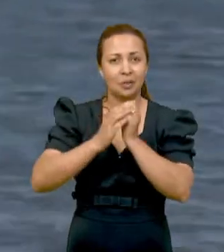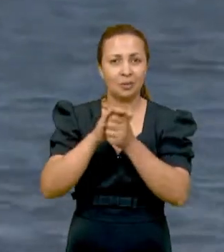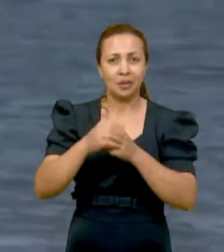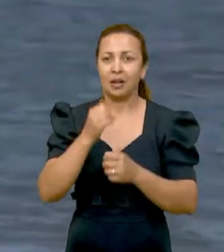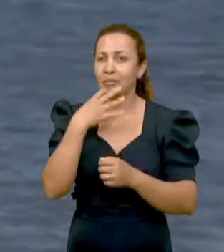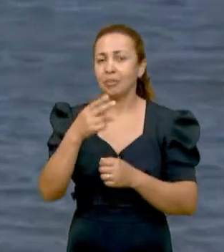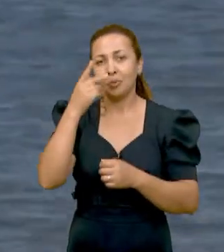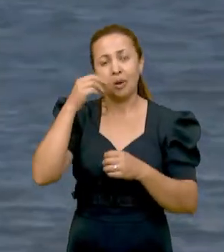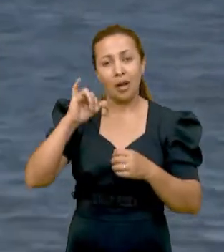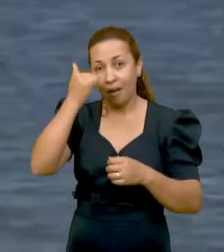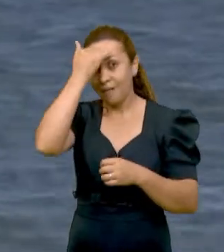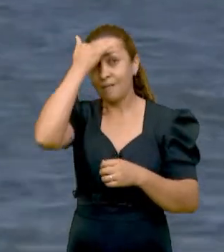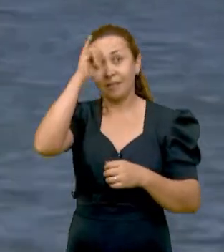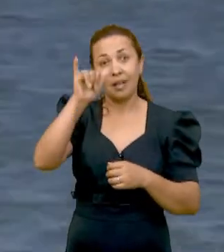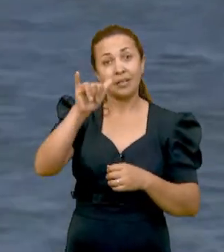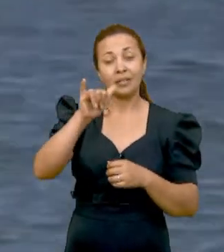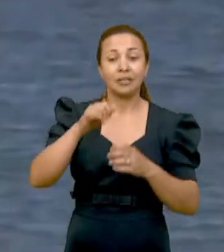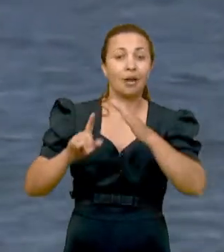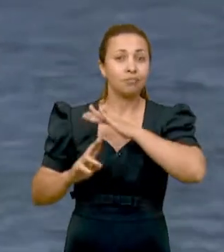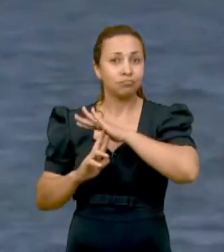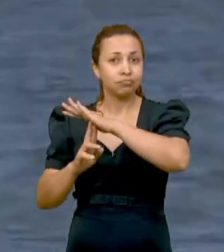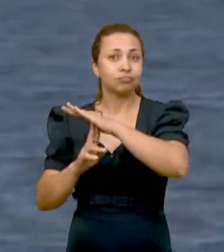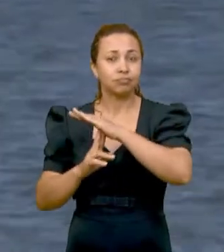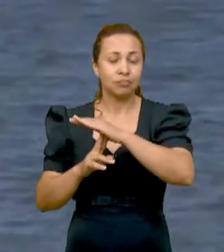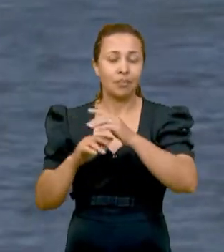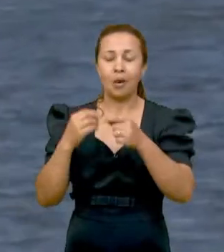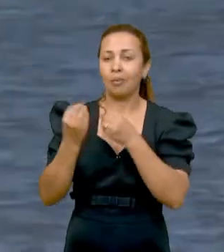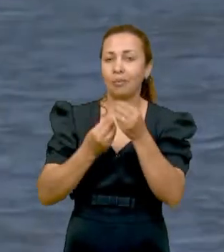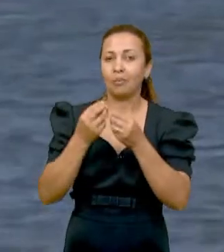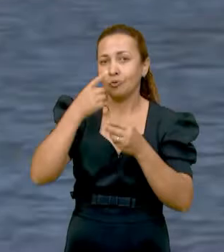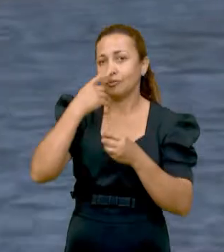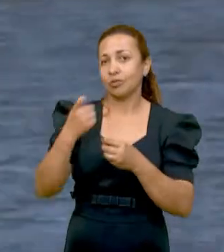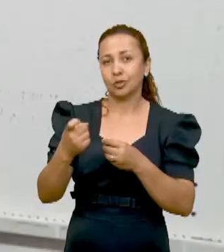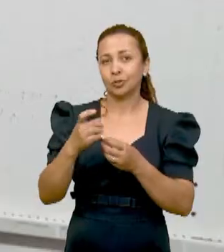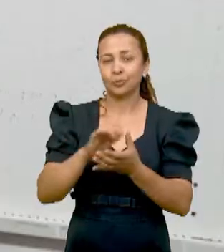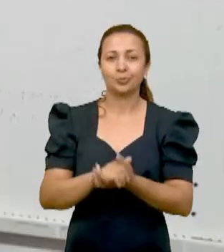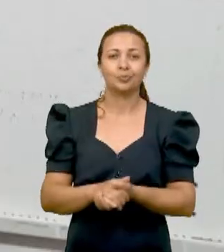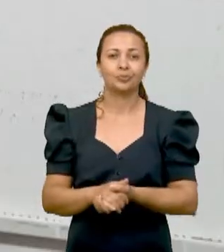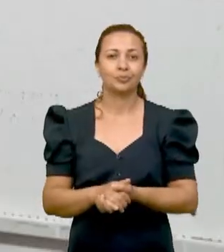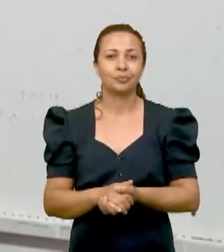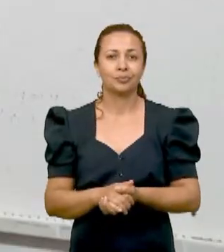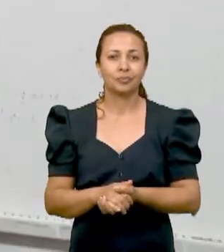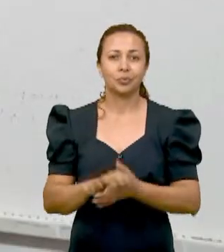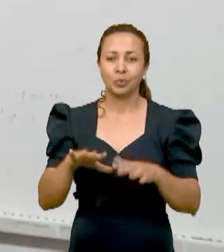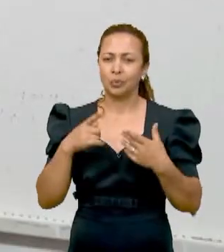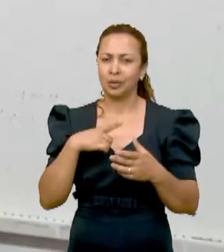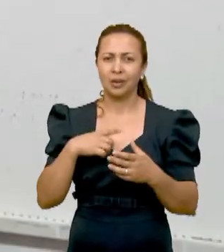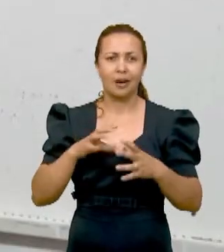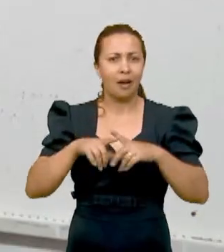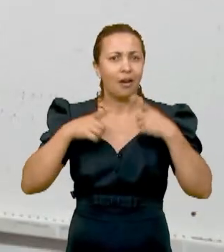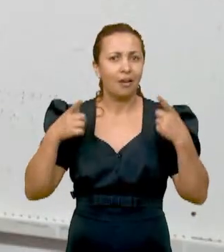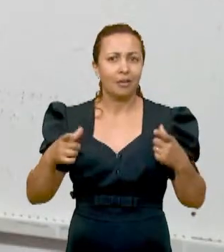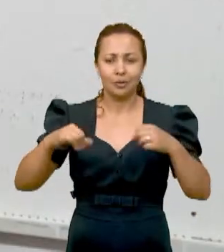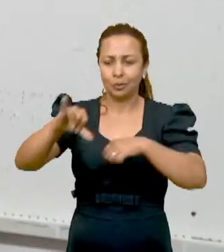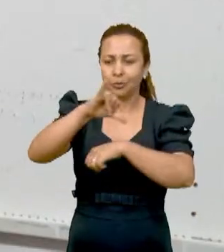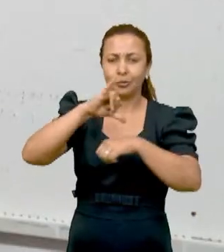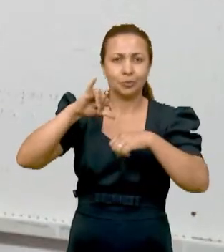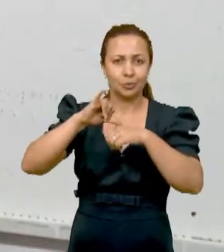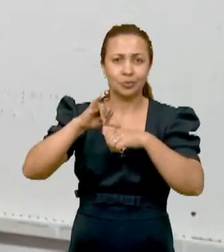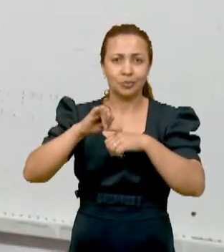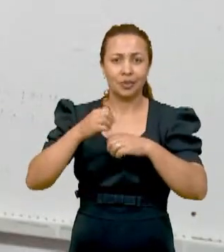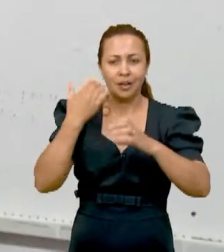forma de evitar impactos ambientais causados pelo descarte incorreto do produto. Quando a gente tem uma grande quantidade de óleo